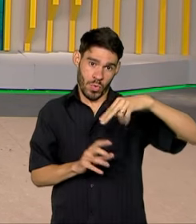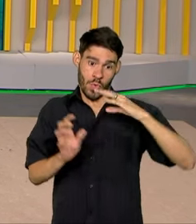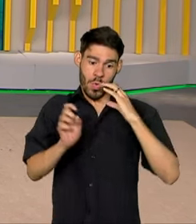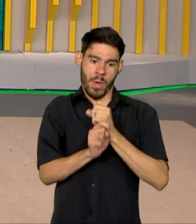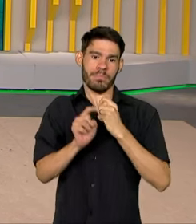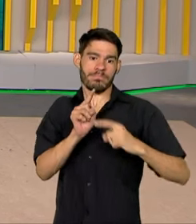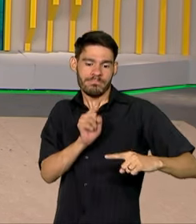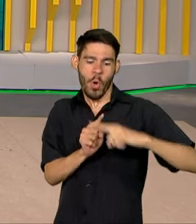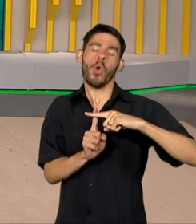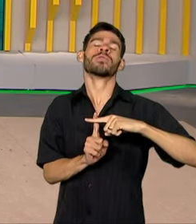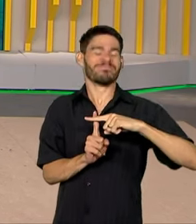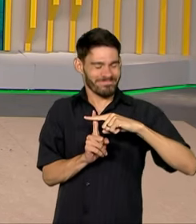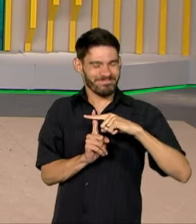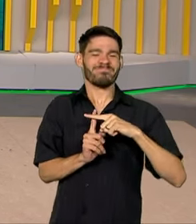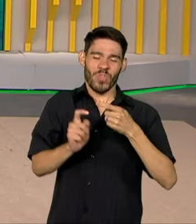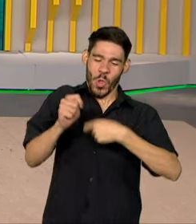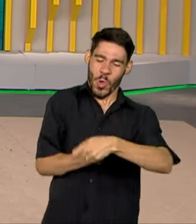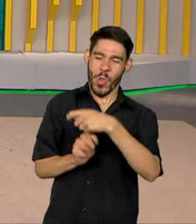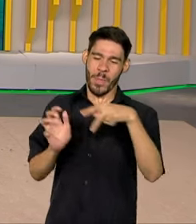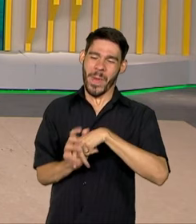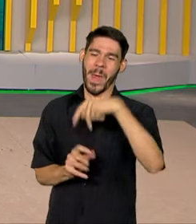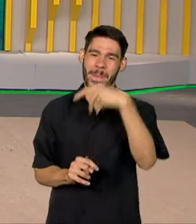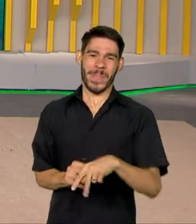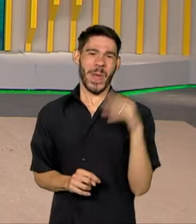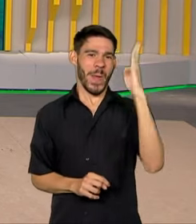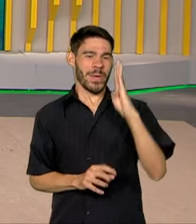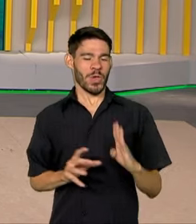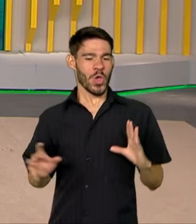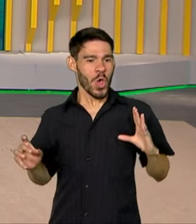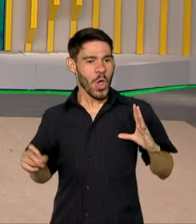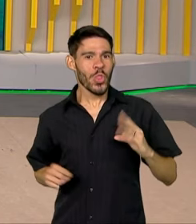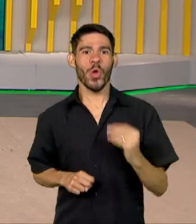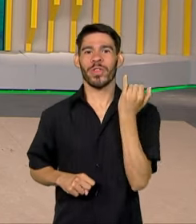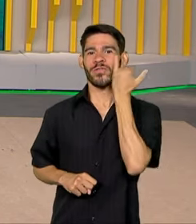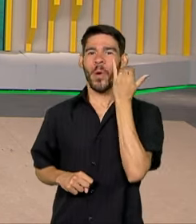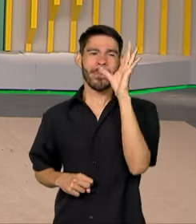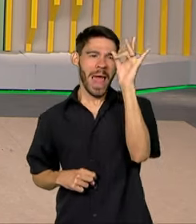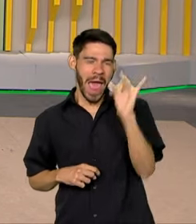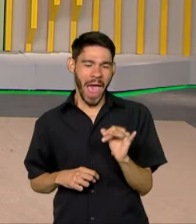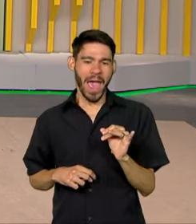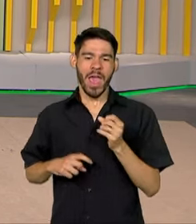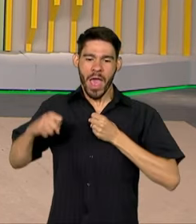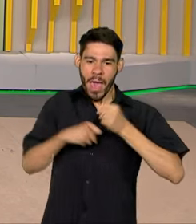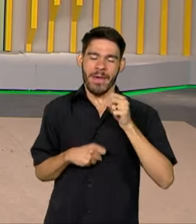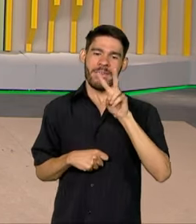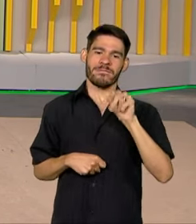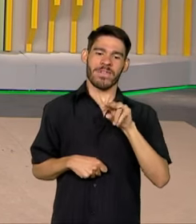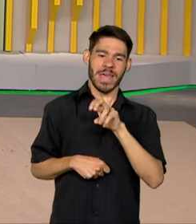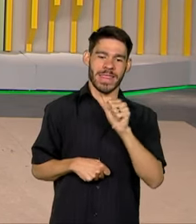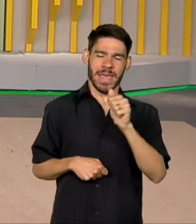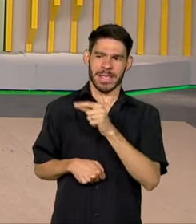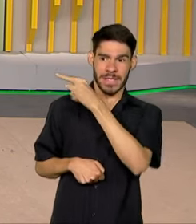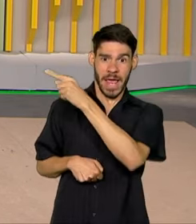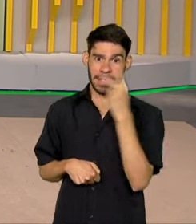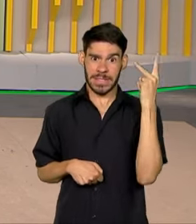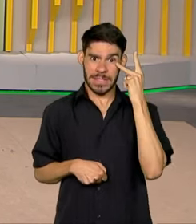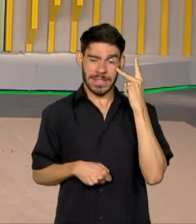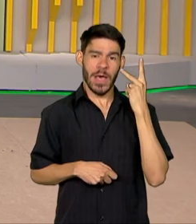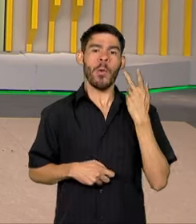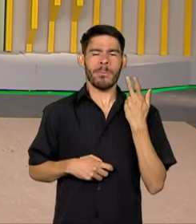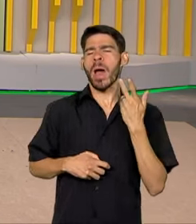saldo está positivo para a economia brasileira, mas quem tem todos os detalhes é a repórter Vanessa Casalino, direto de São Paulo.